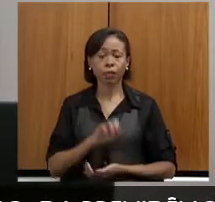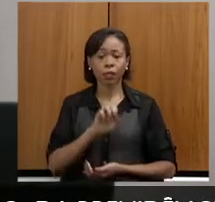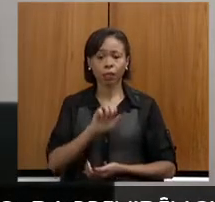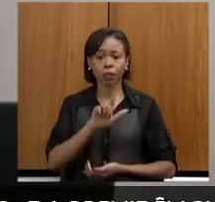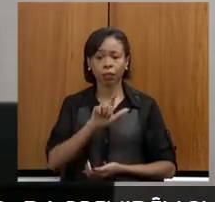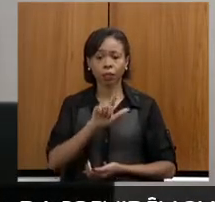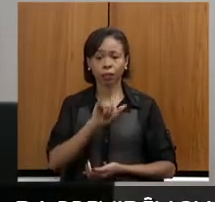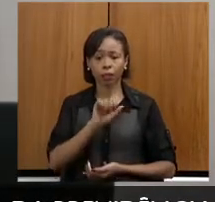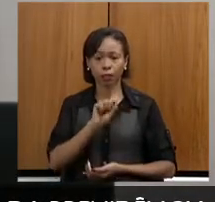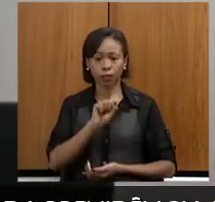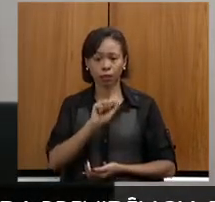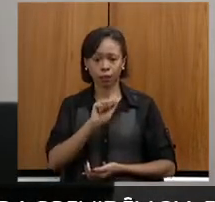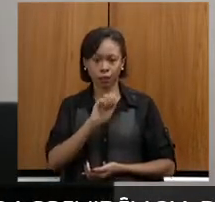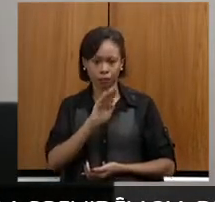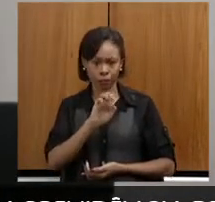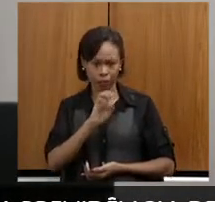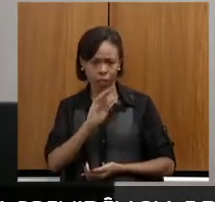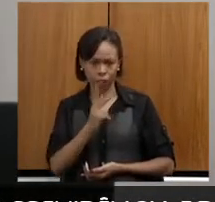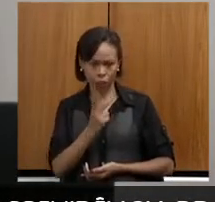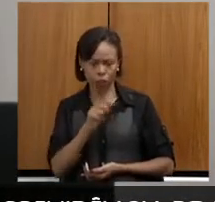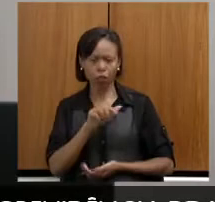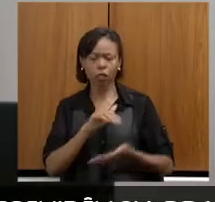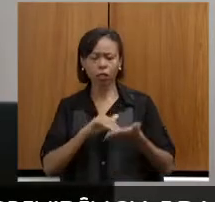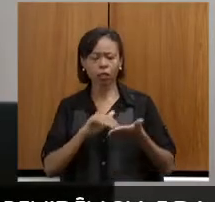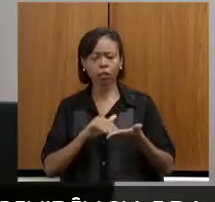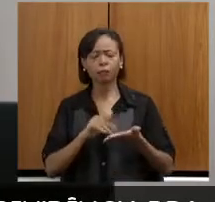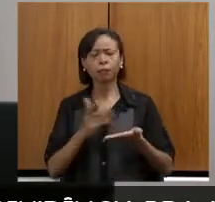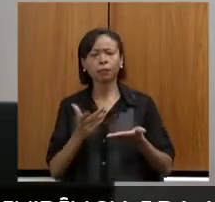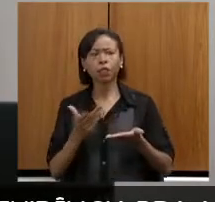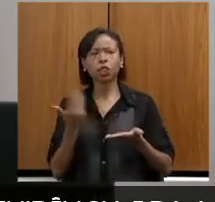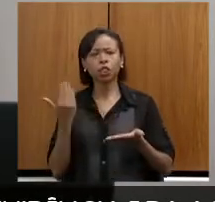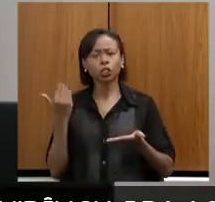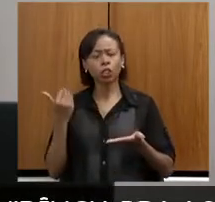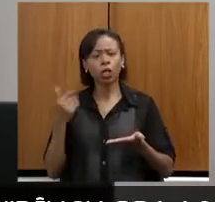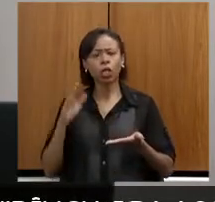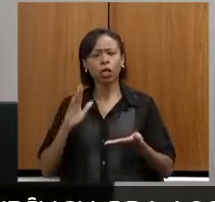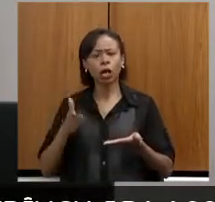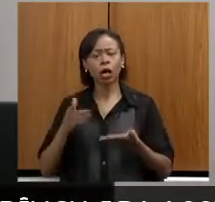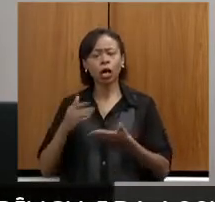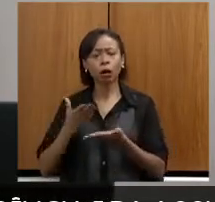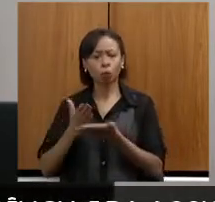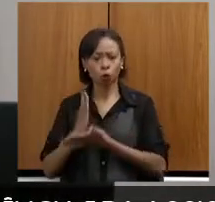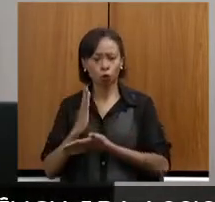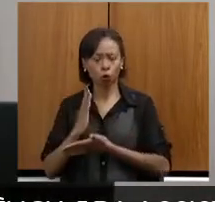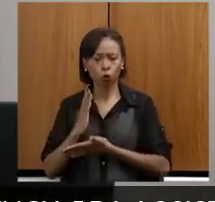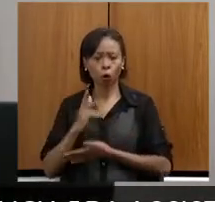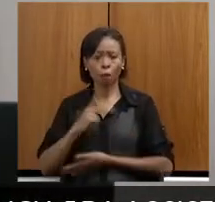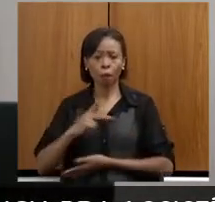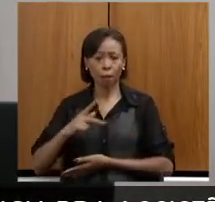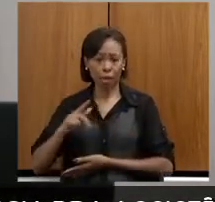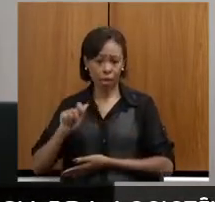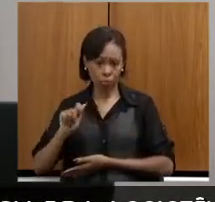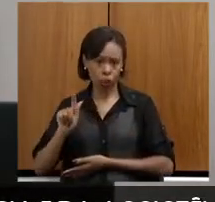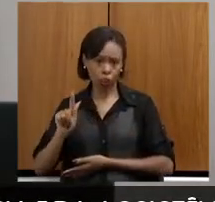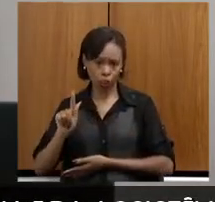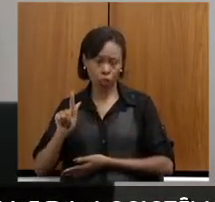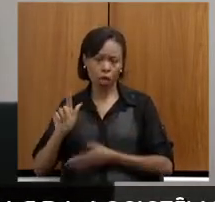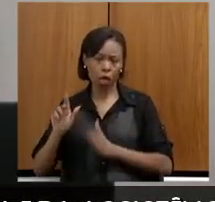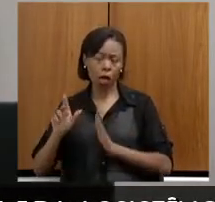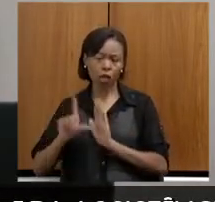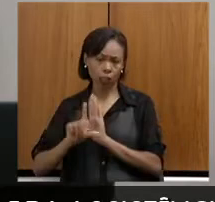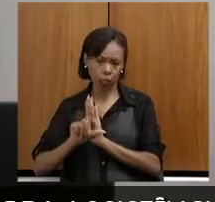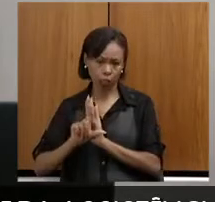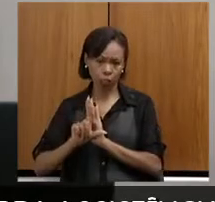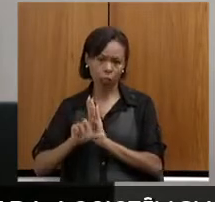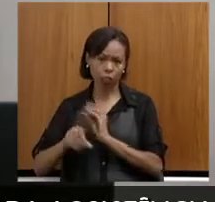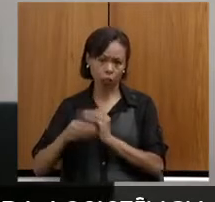foi sancionada pelo governo as emendas do PPAG e lá as emendas 24